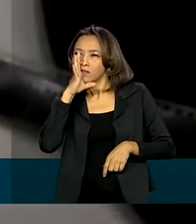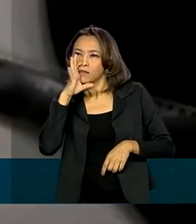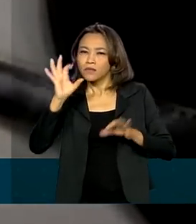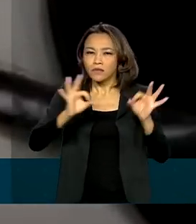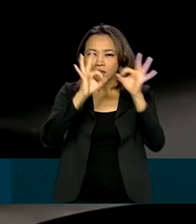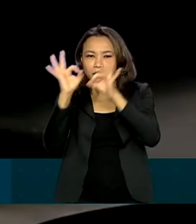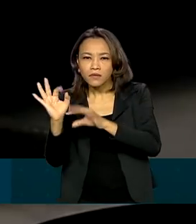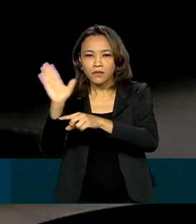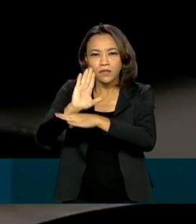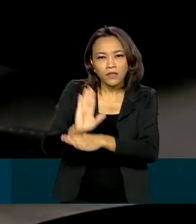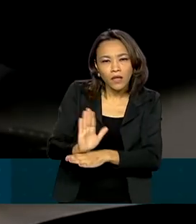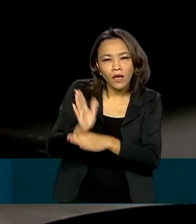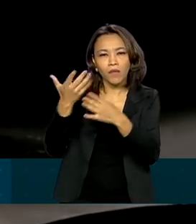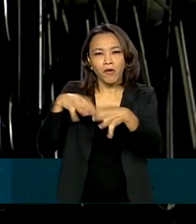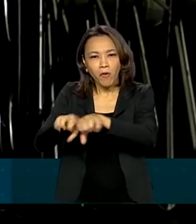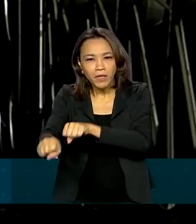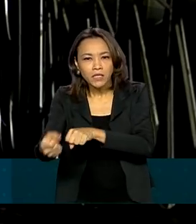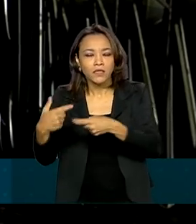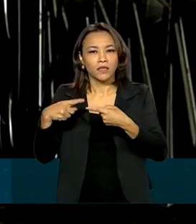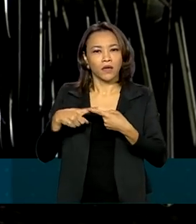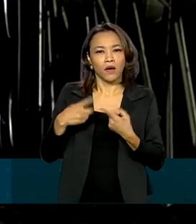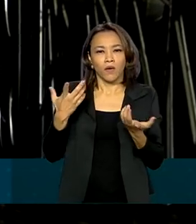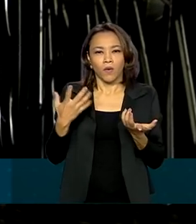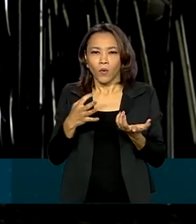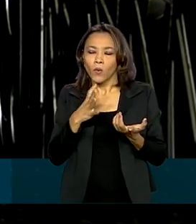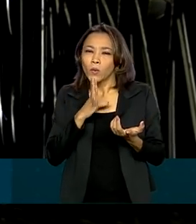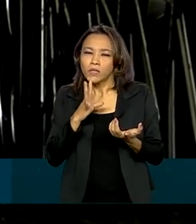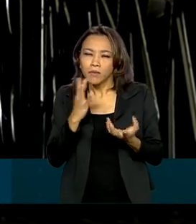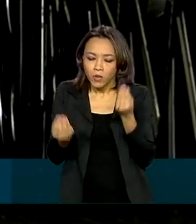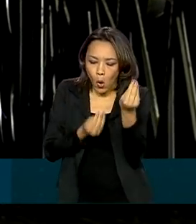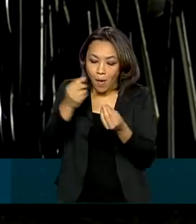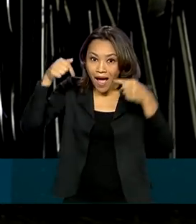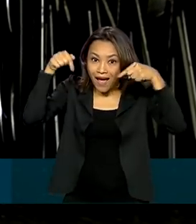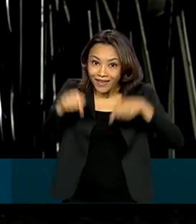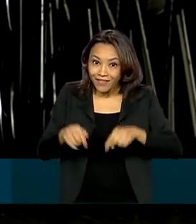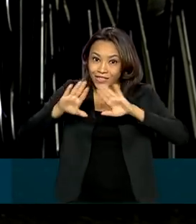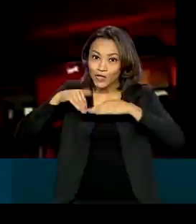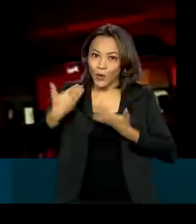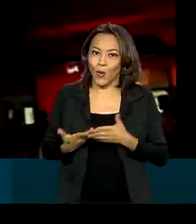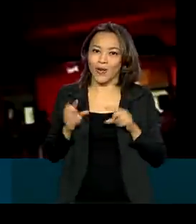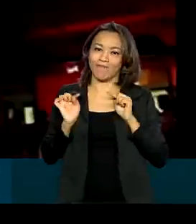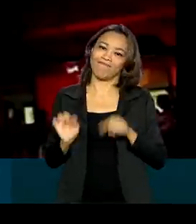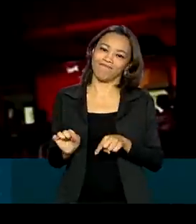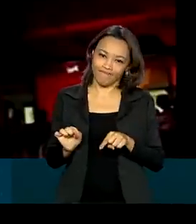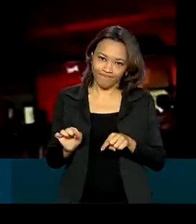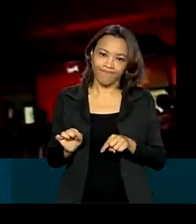você se formar em cinema, em audiovisual, aqui vai ser a escola para isso acontecer.